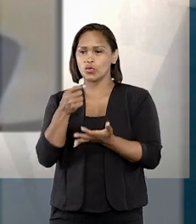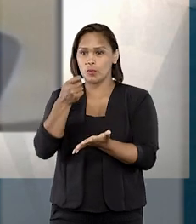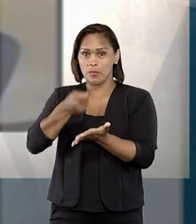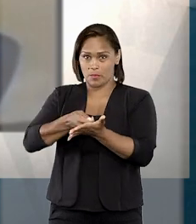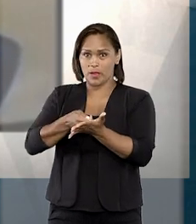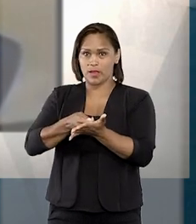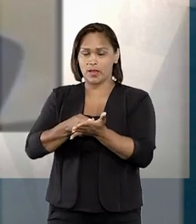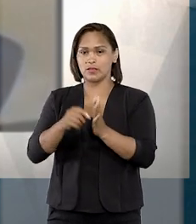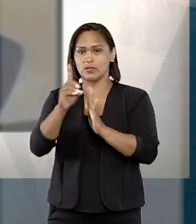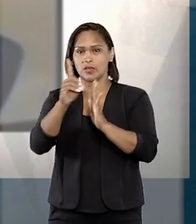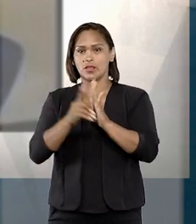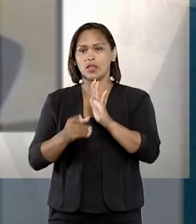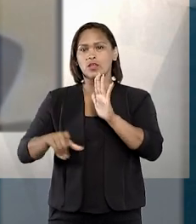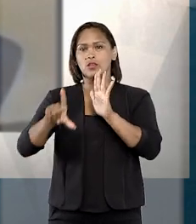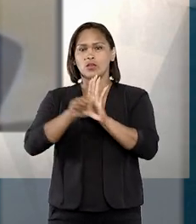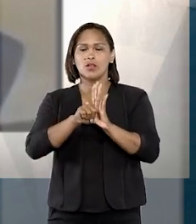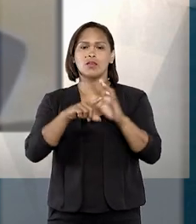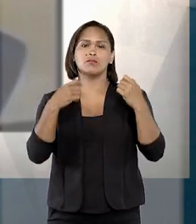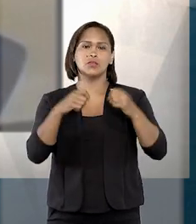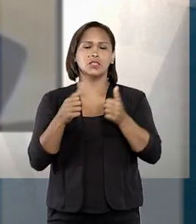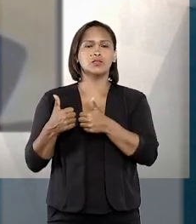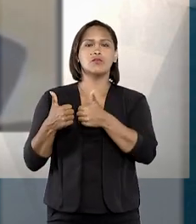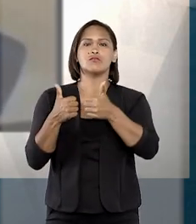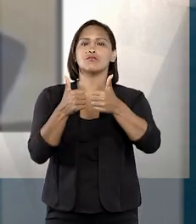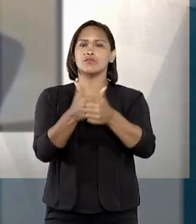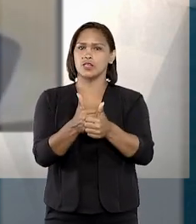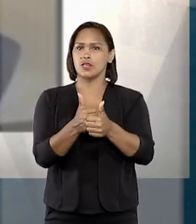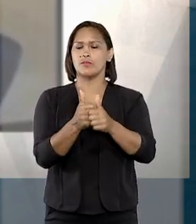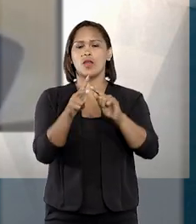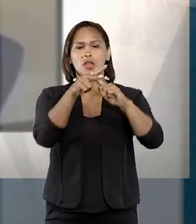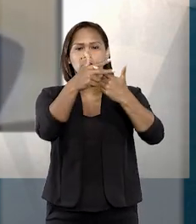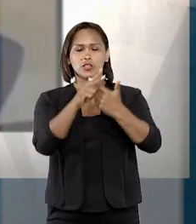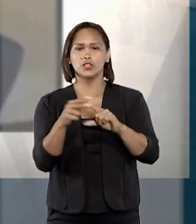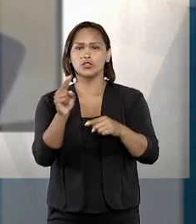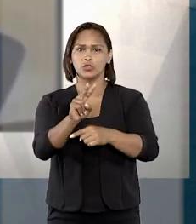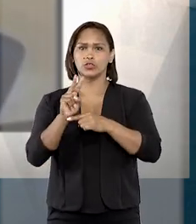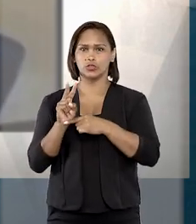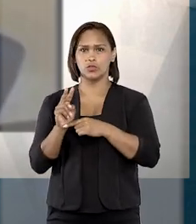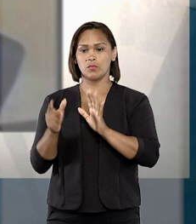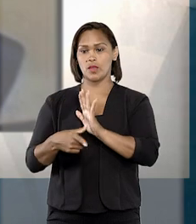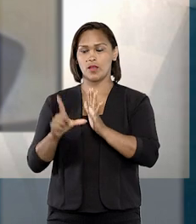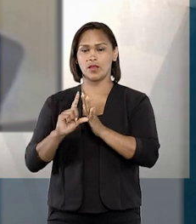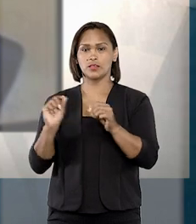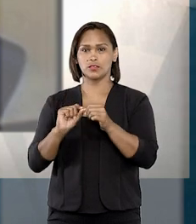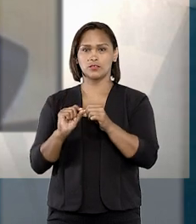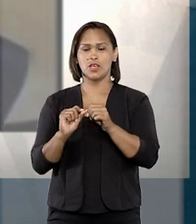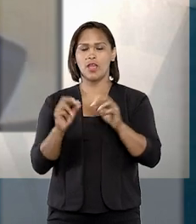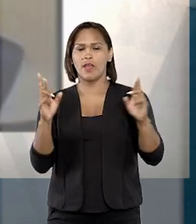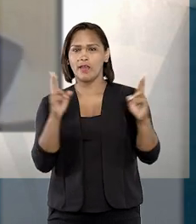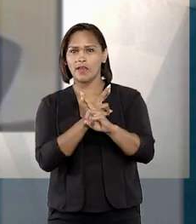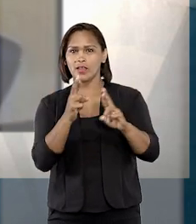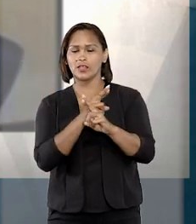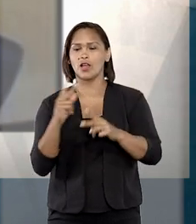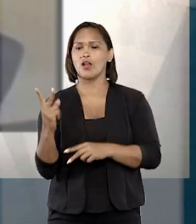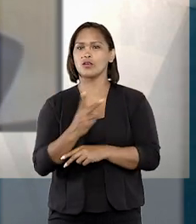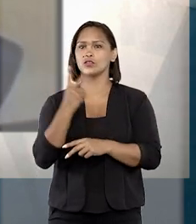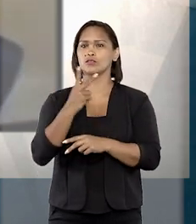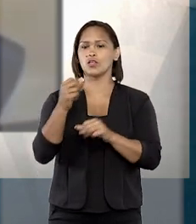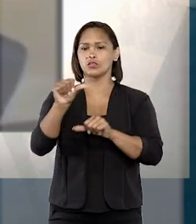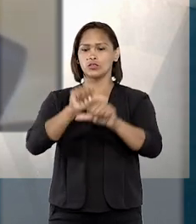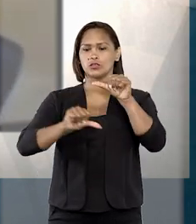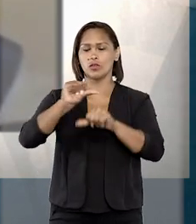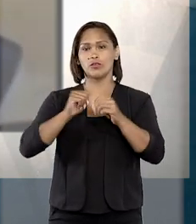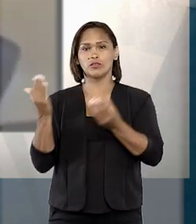remuneratórios previstos no Decreto-Lei devam acompanhar a restituição do empréstimo compulsório relativamente aos